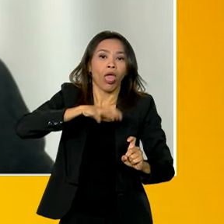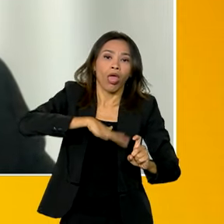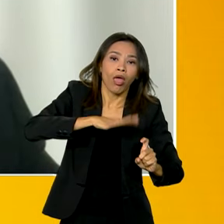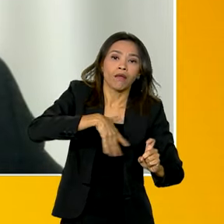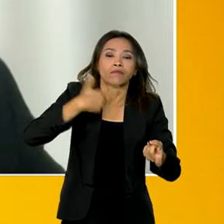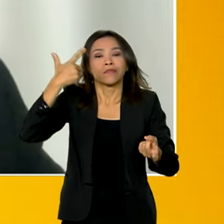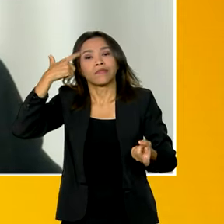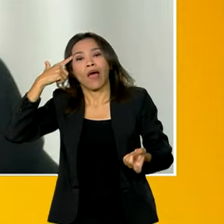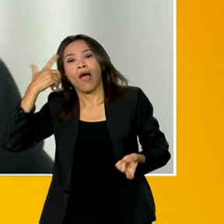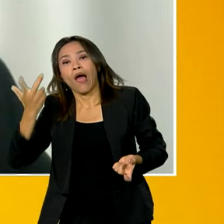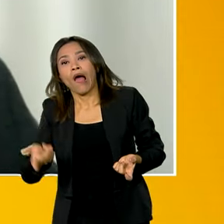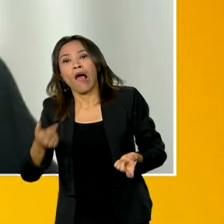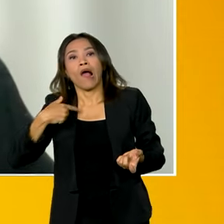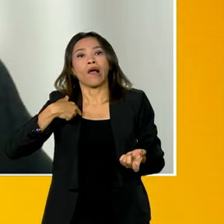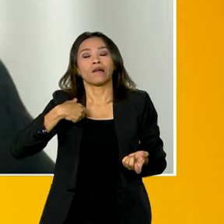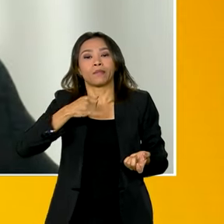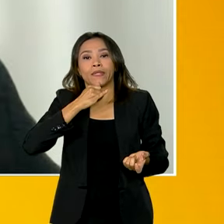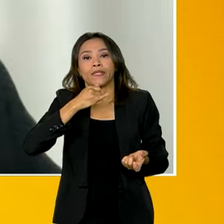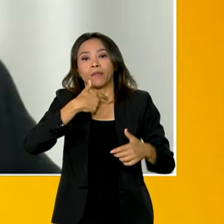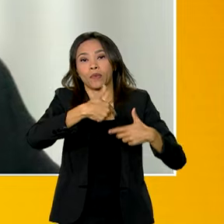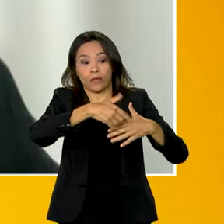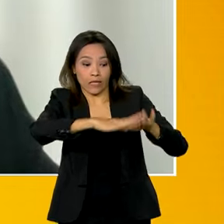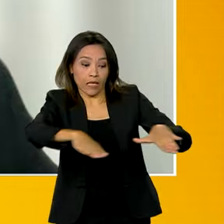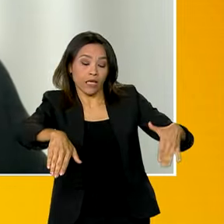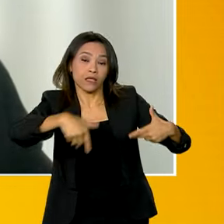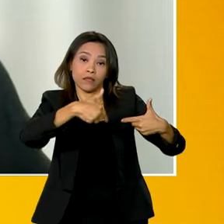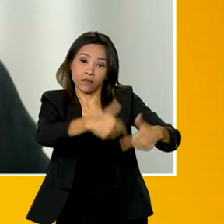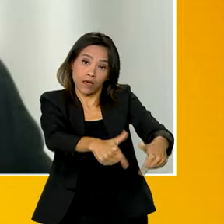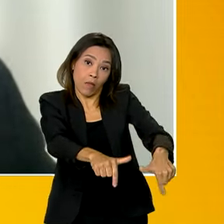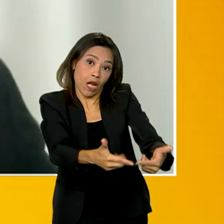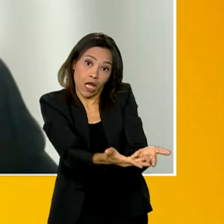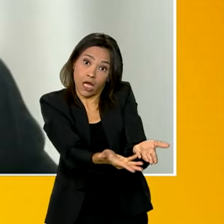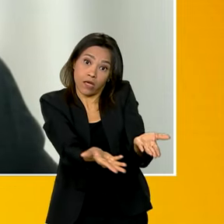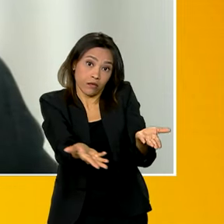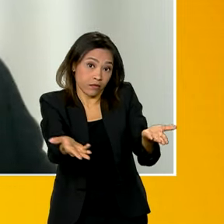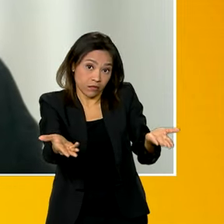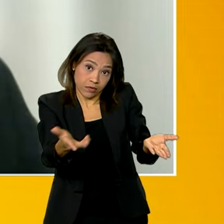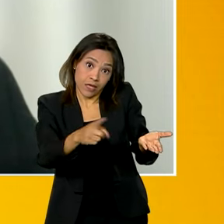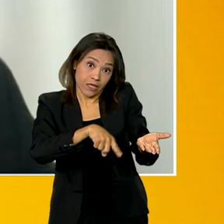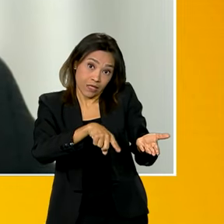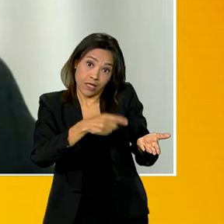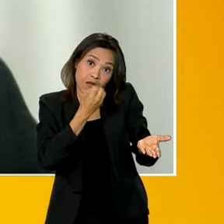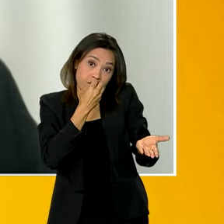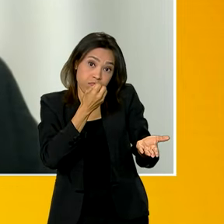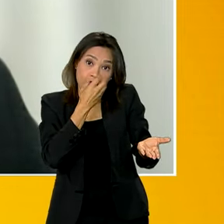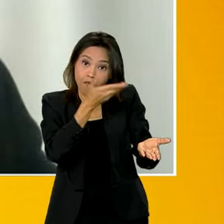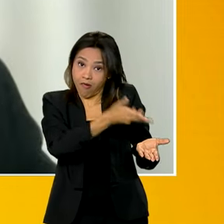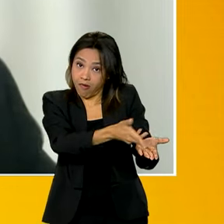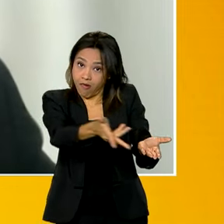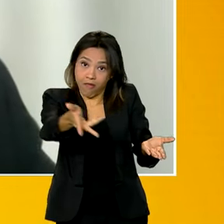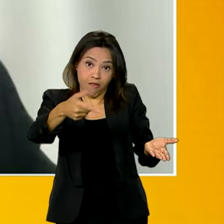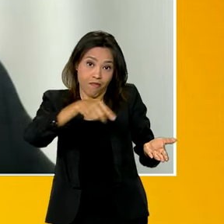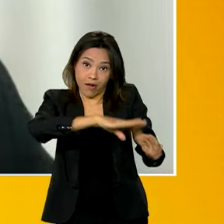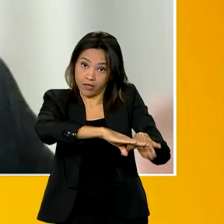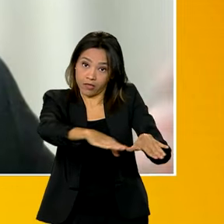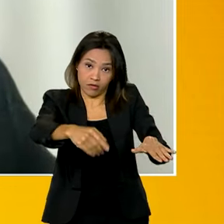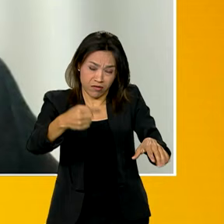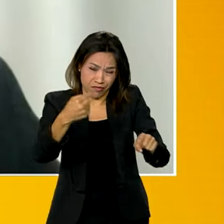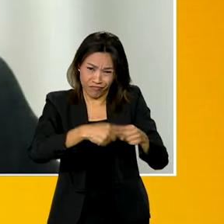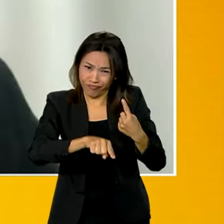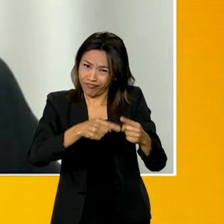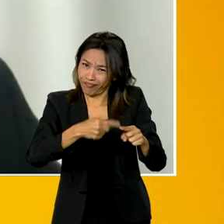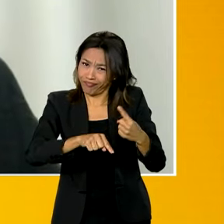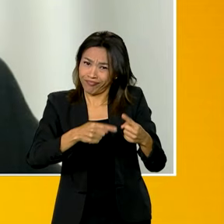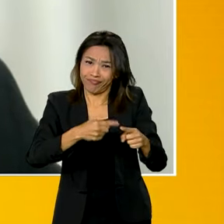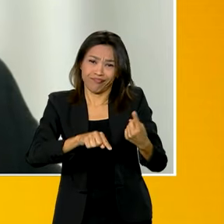benesses do trabalho, por exemplo, crianças trabalhando, que seria algo que seria benéfico para essas crianças. Então, ainda